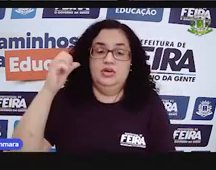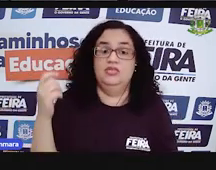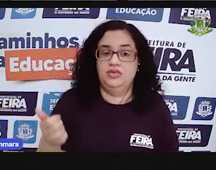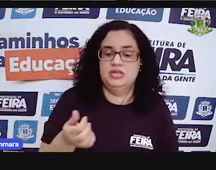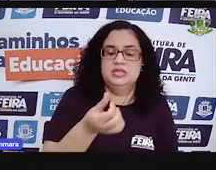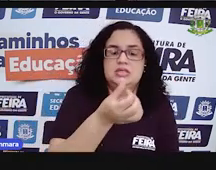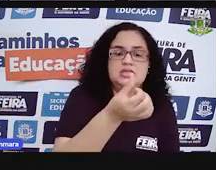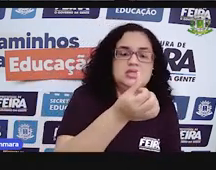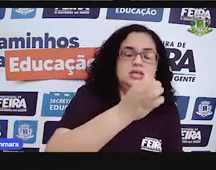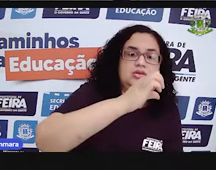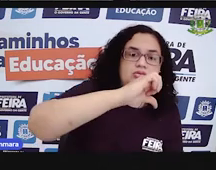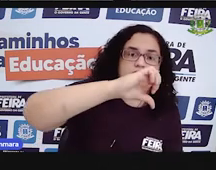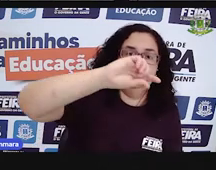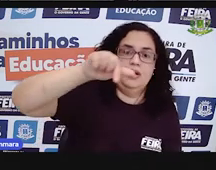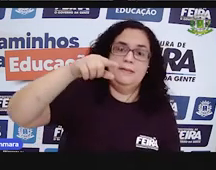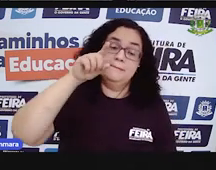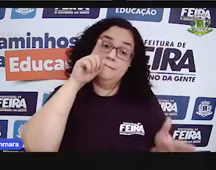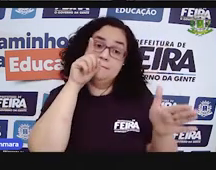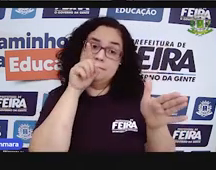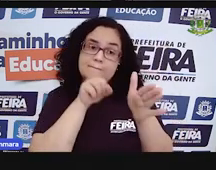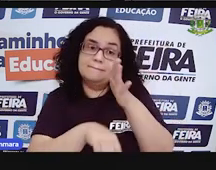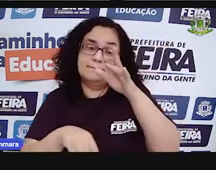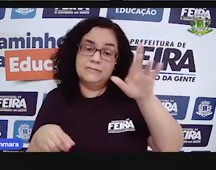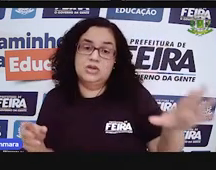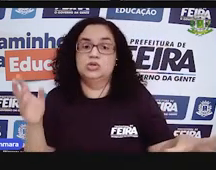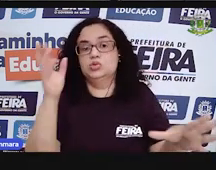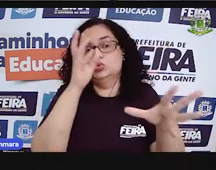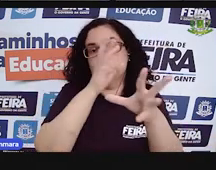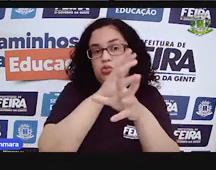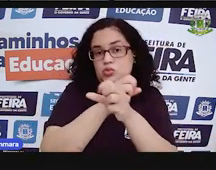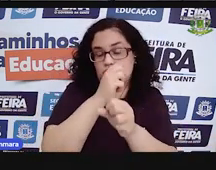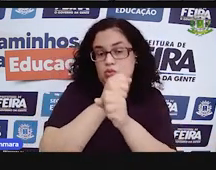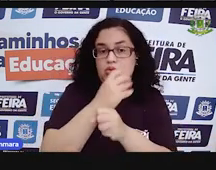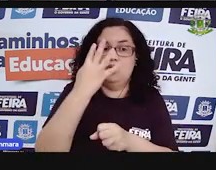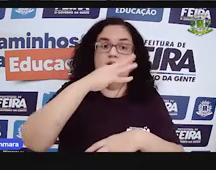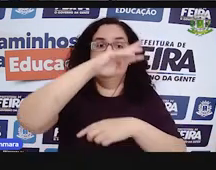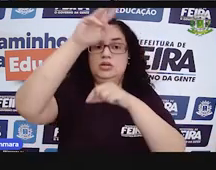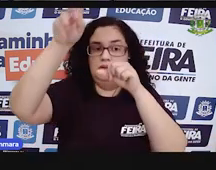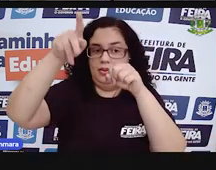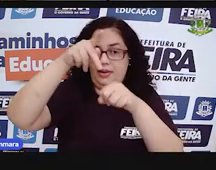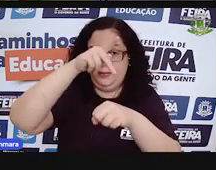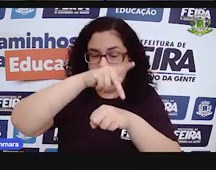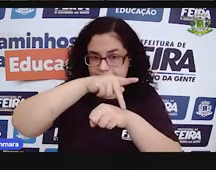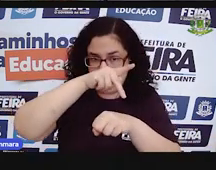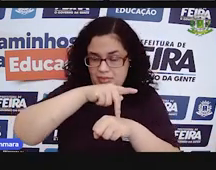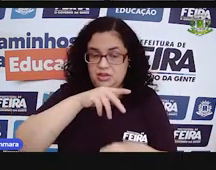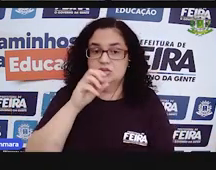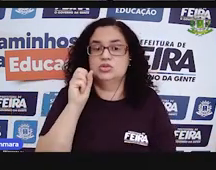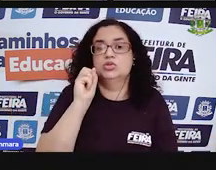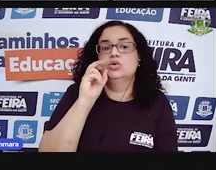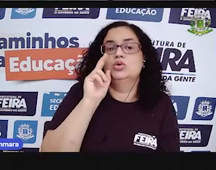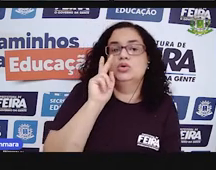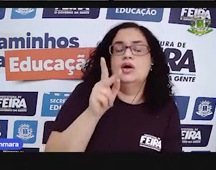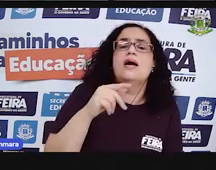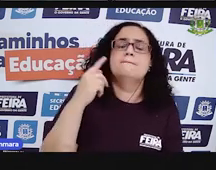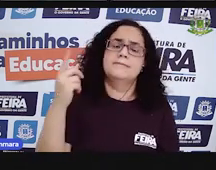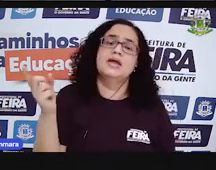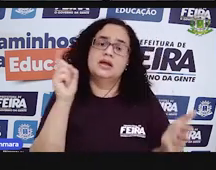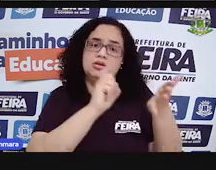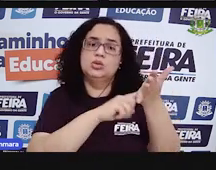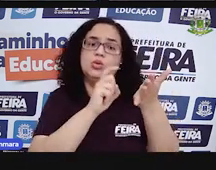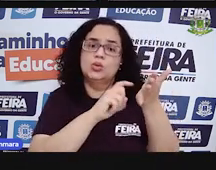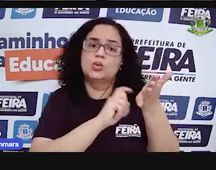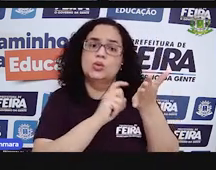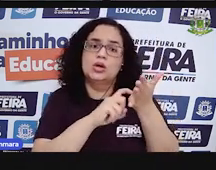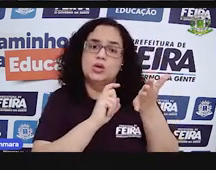,9 menos o resultado da soma desses quatro países. Tá bom? Vai lá. Pega uma calculadora.